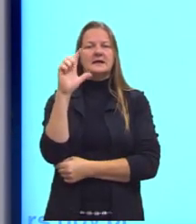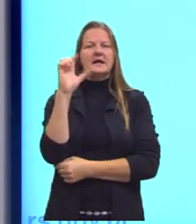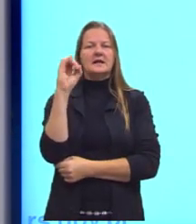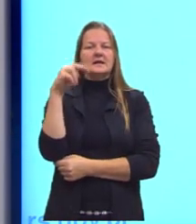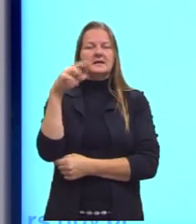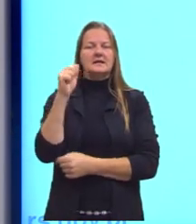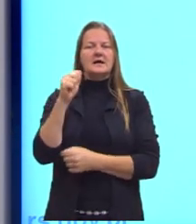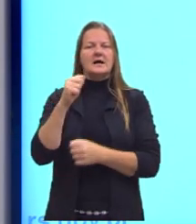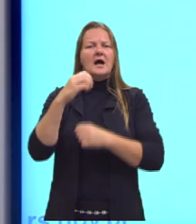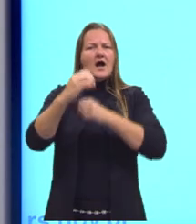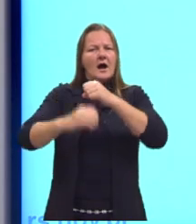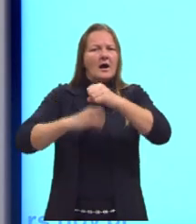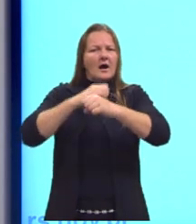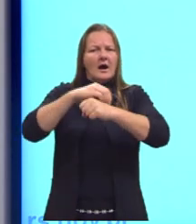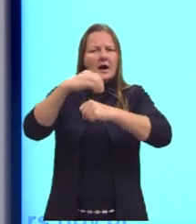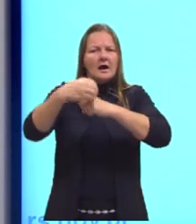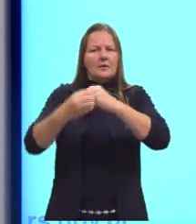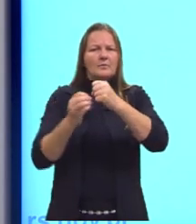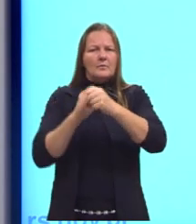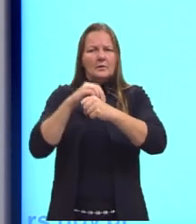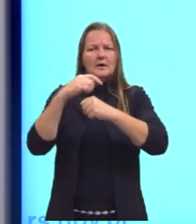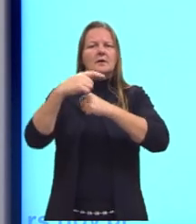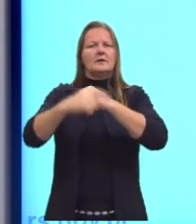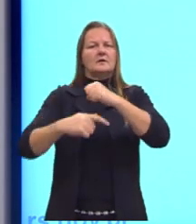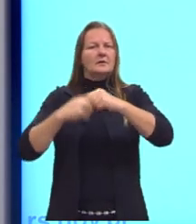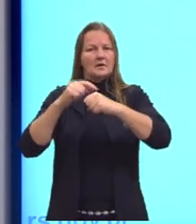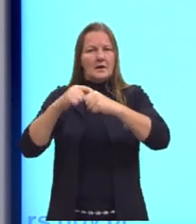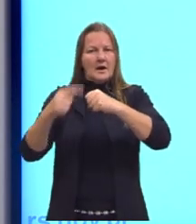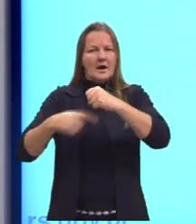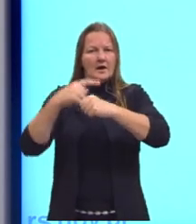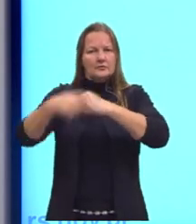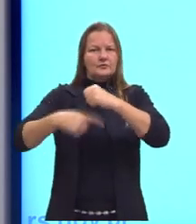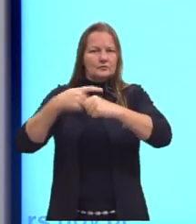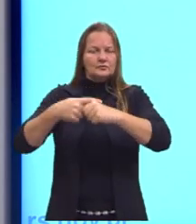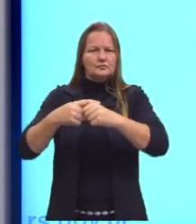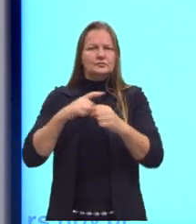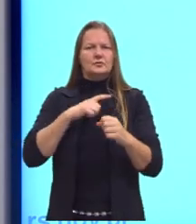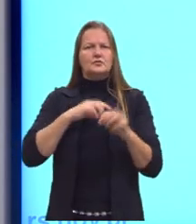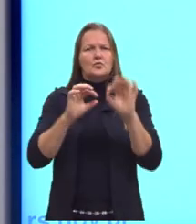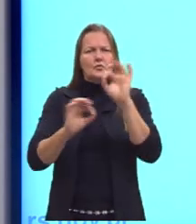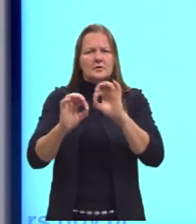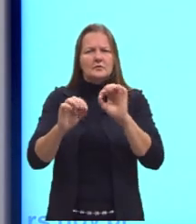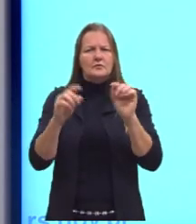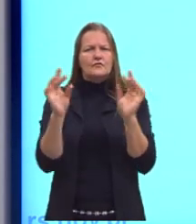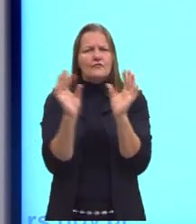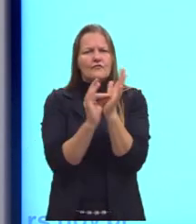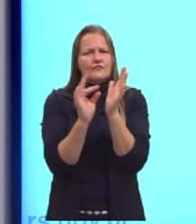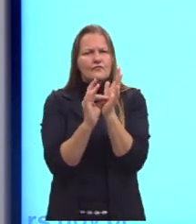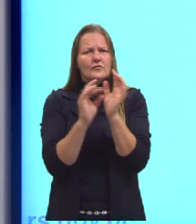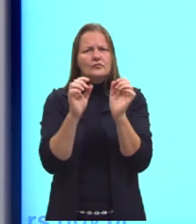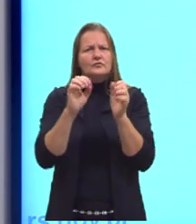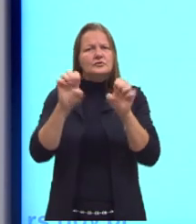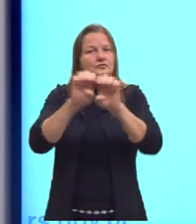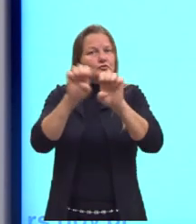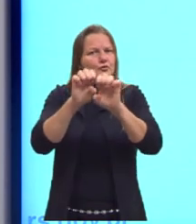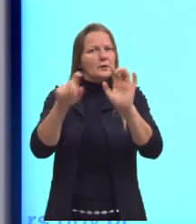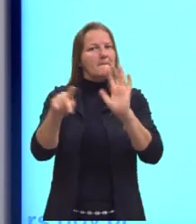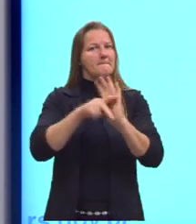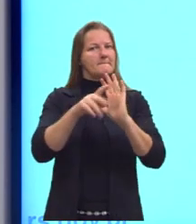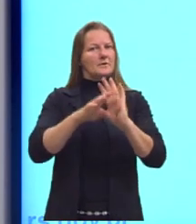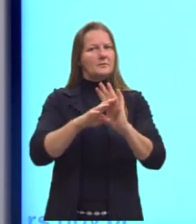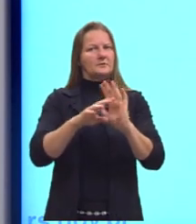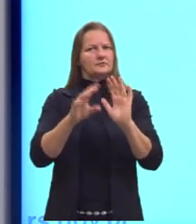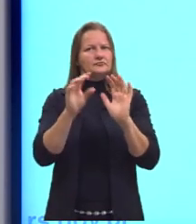átomos e as moléculas, eles são bem organizados. Então, eles têm um espaçamento fixo, geralmente, quase que fixo,